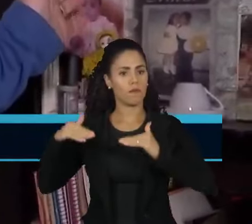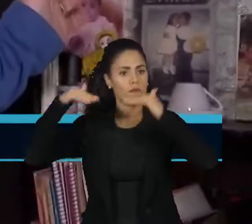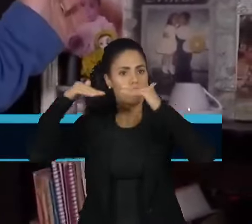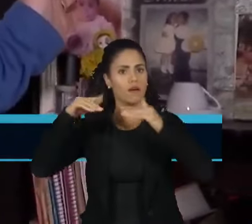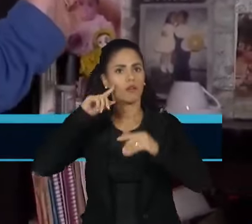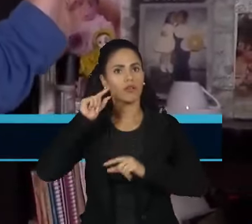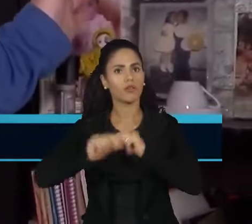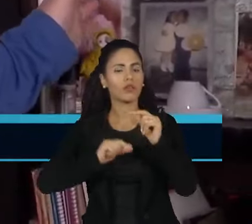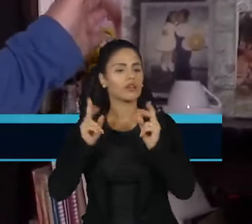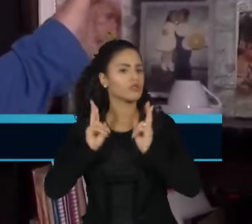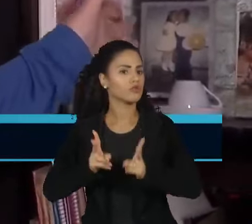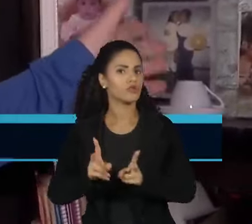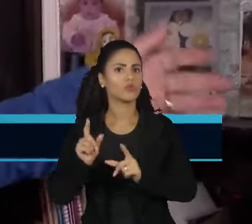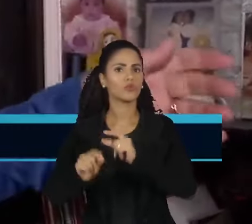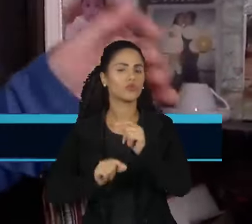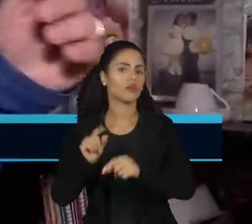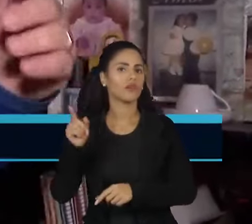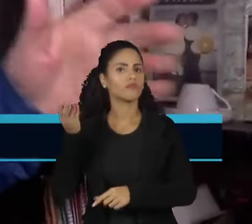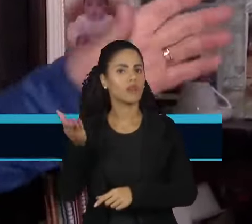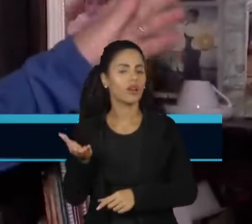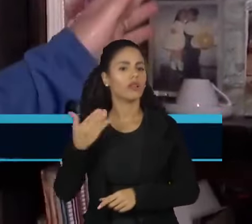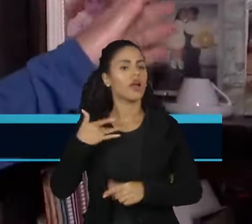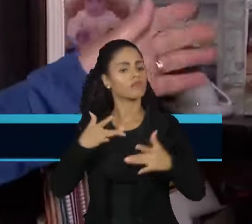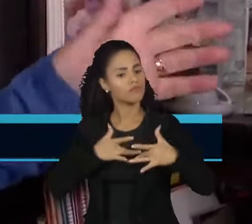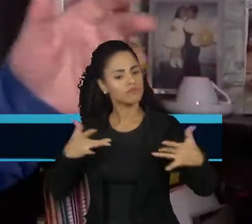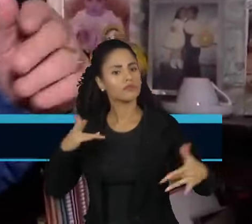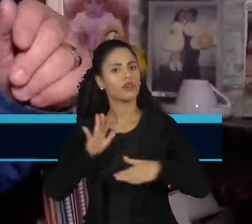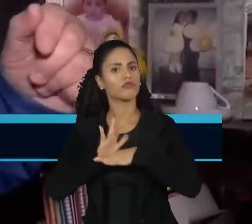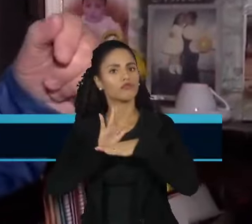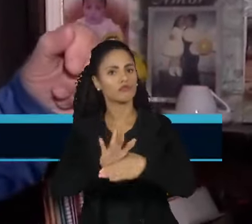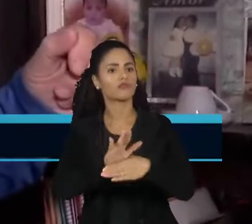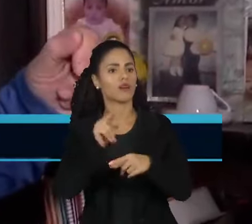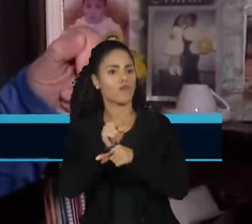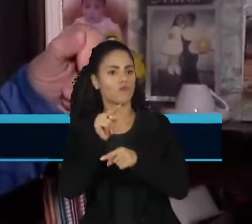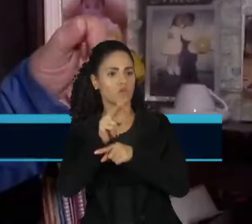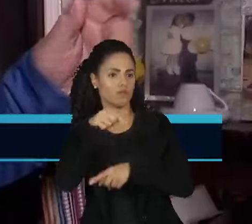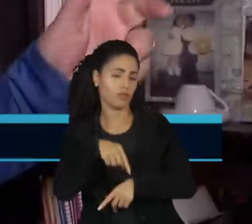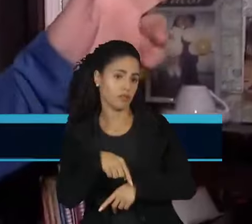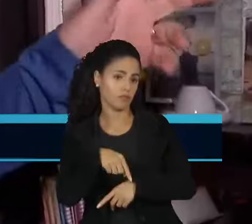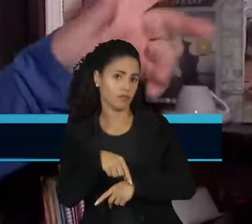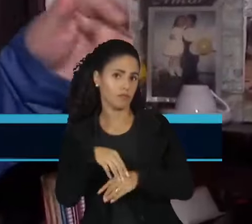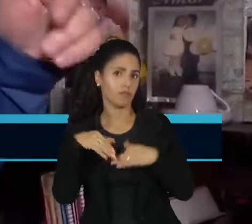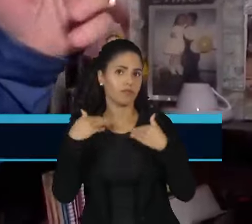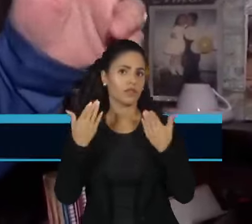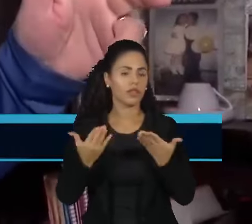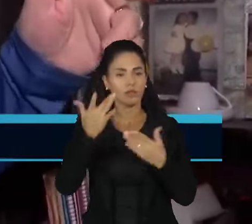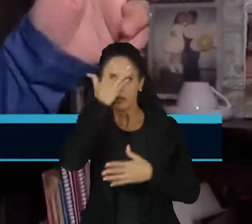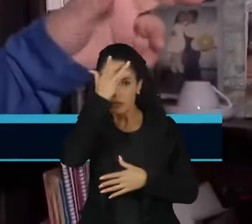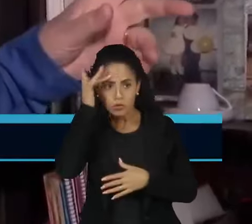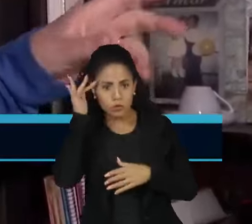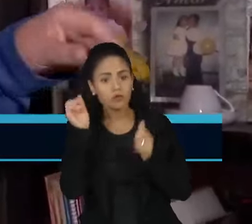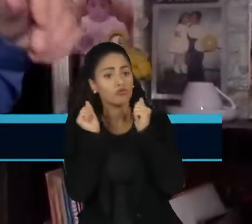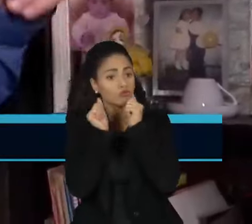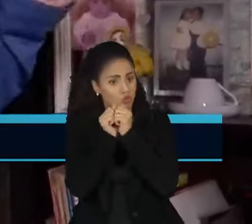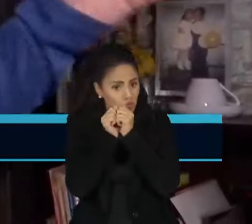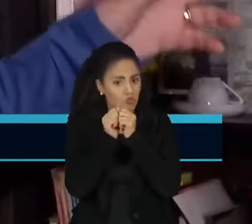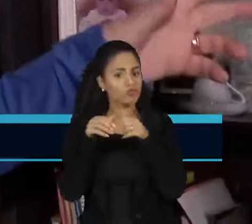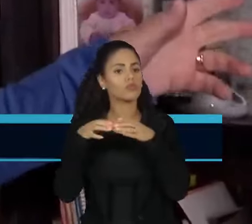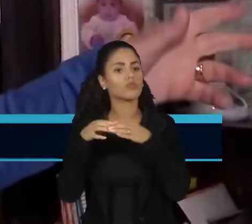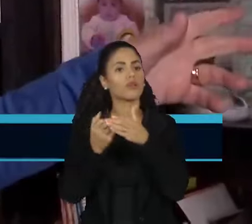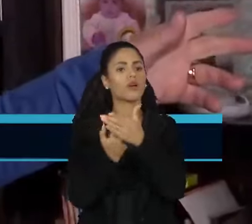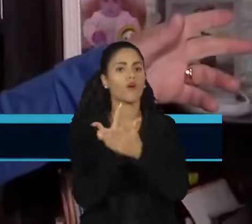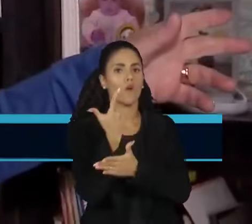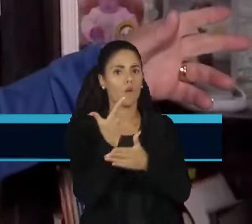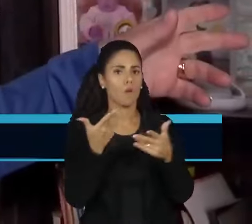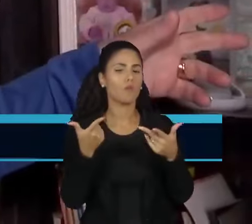se prontificou a cuidar aqui. Então o pessoal se juntou, comprou um